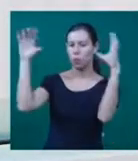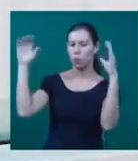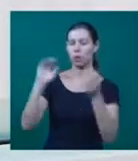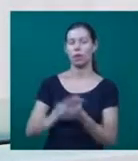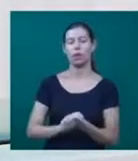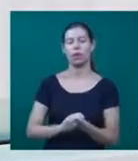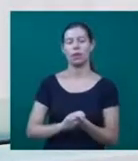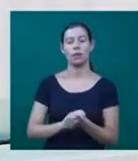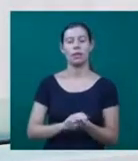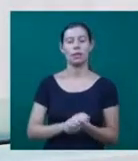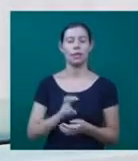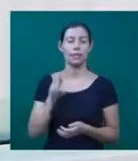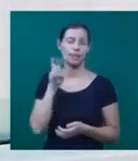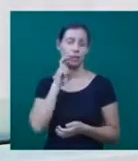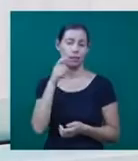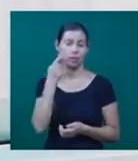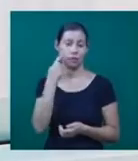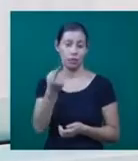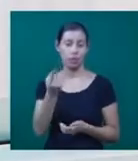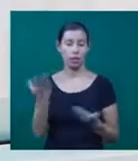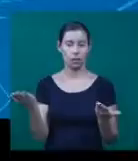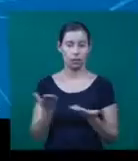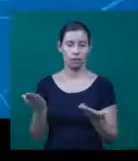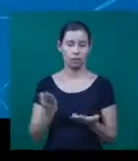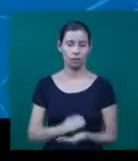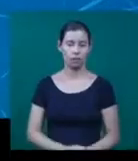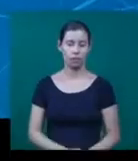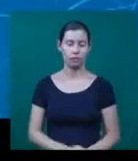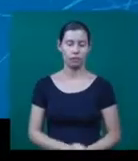previsão para esta quinta-feira você confere agora no Mapa.